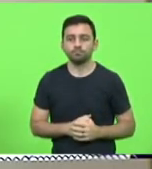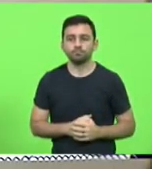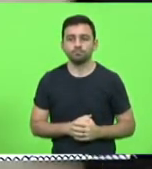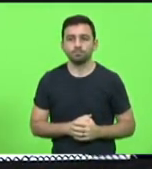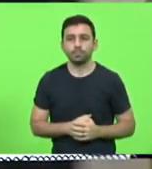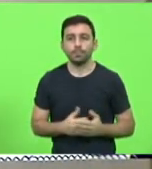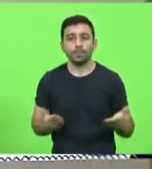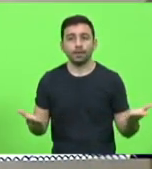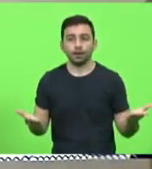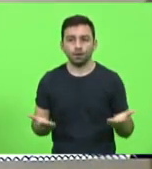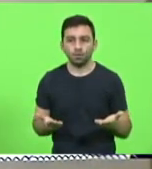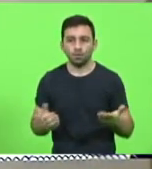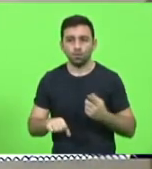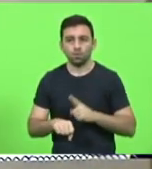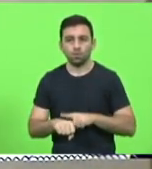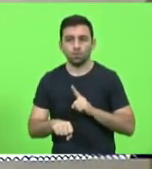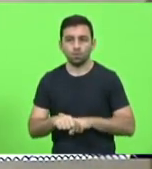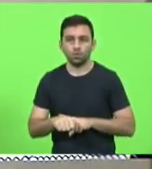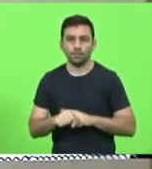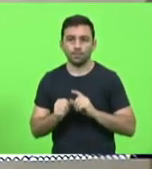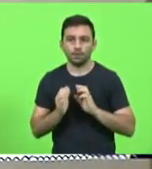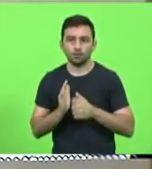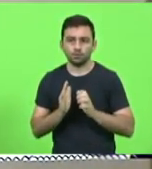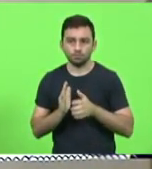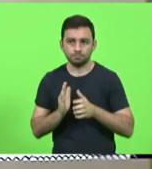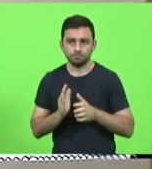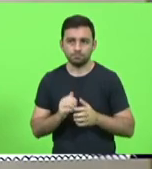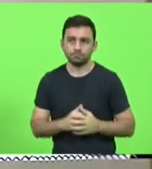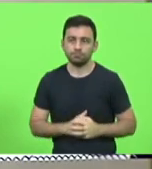Entraremos agora no horário destinado aos partidos políticos.